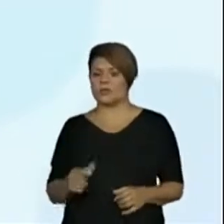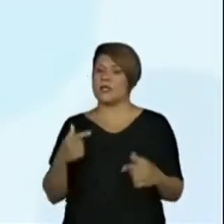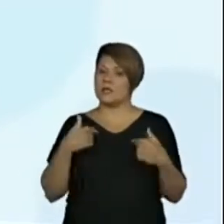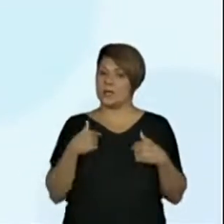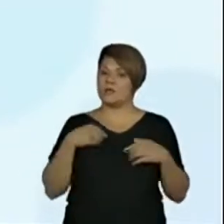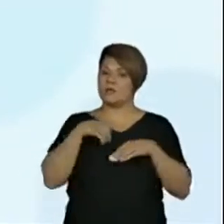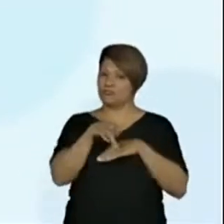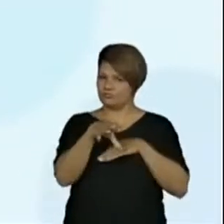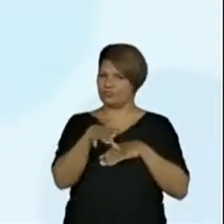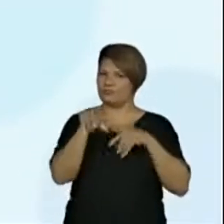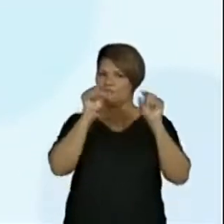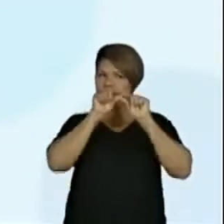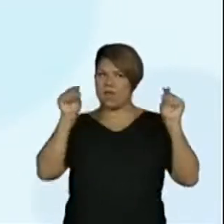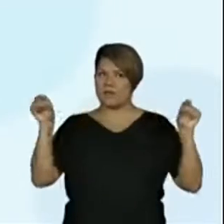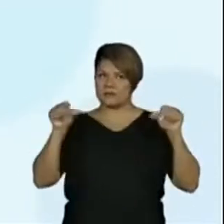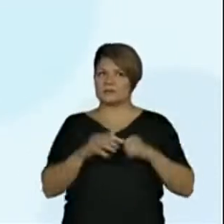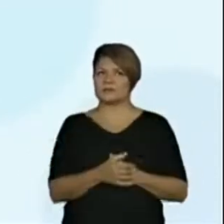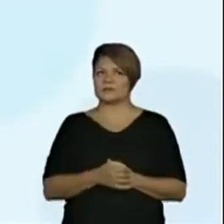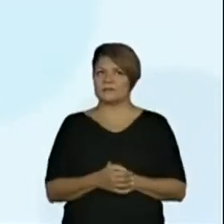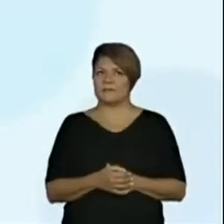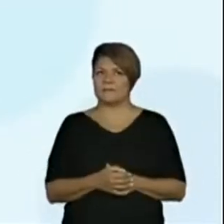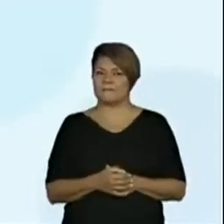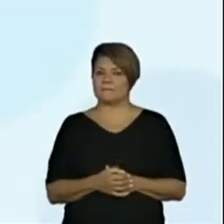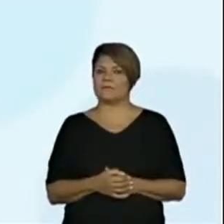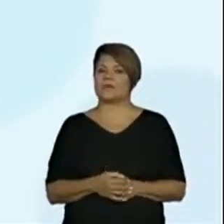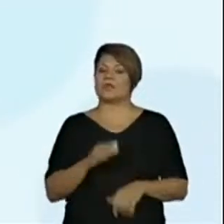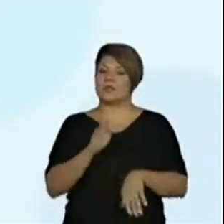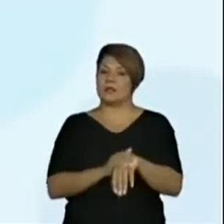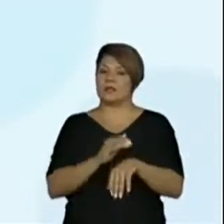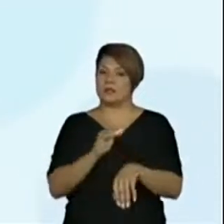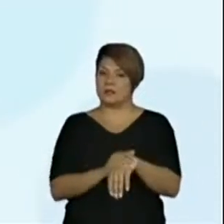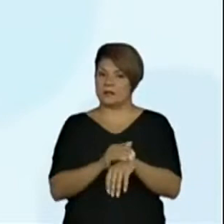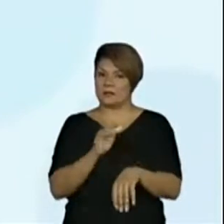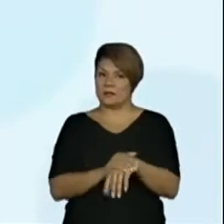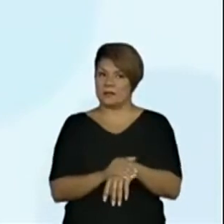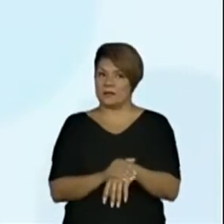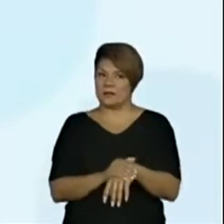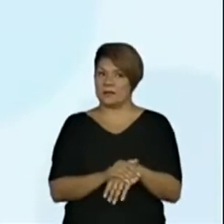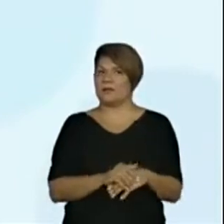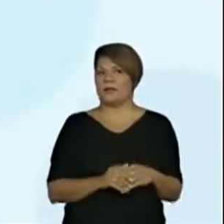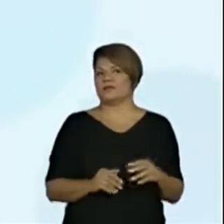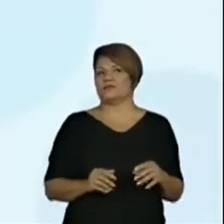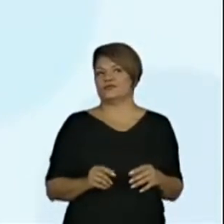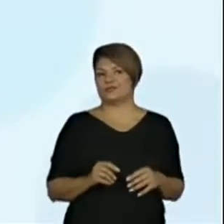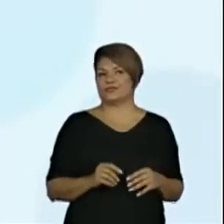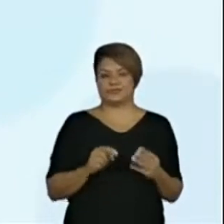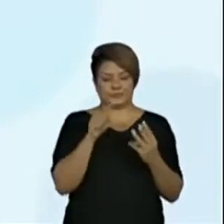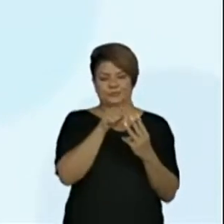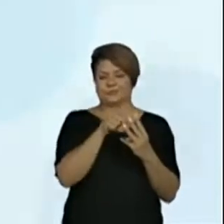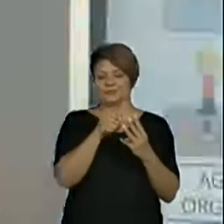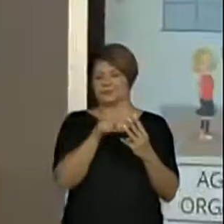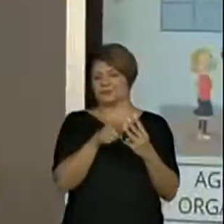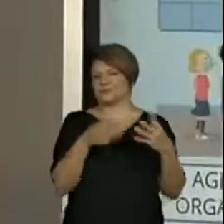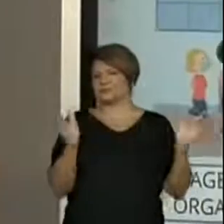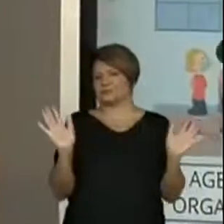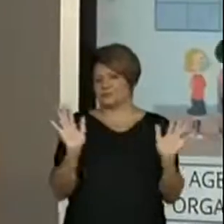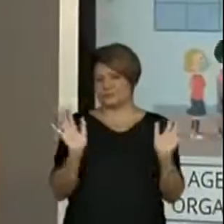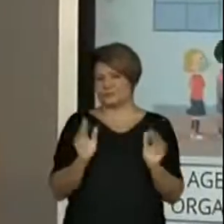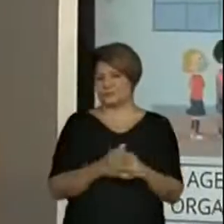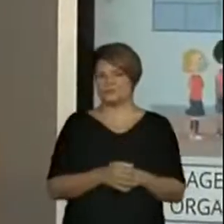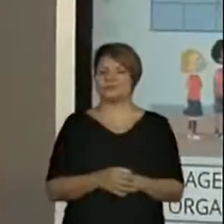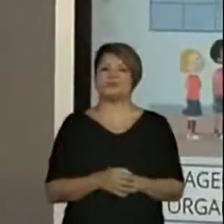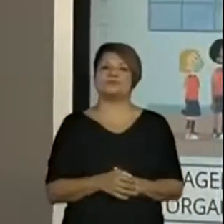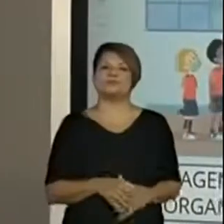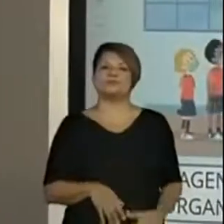frase que é a função de um desses profissionais na escola e as crianças